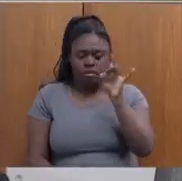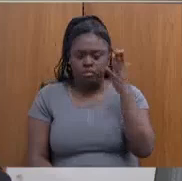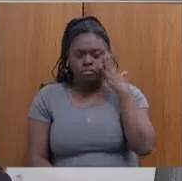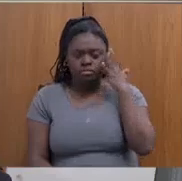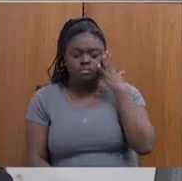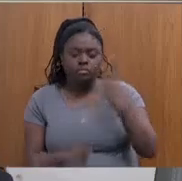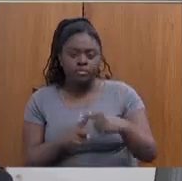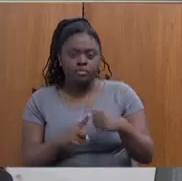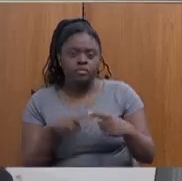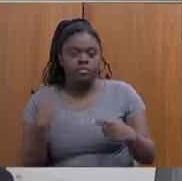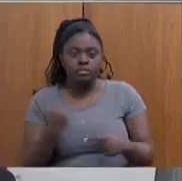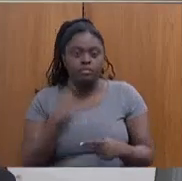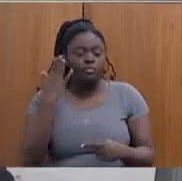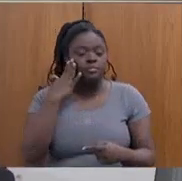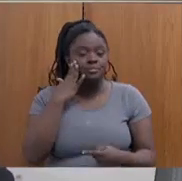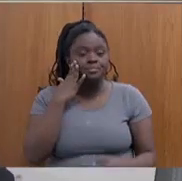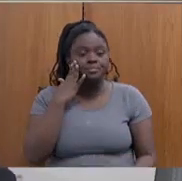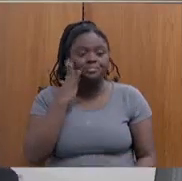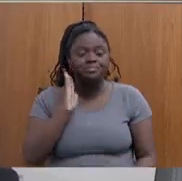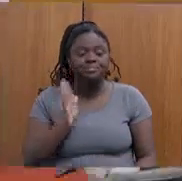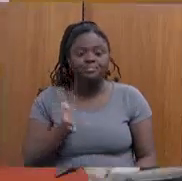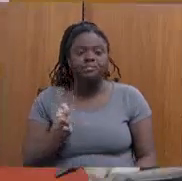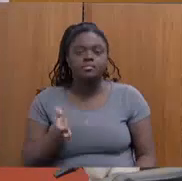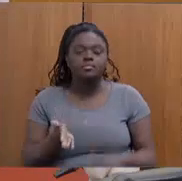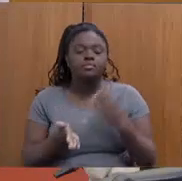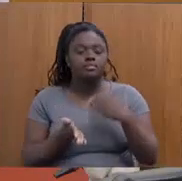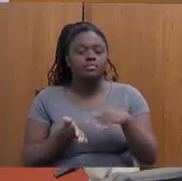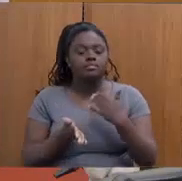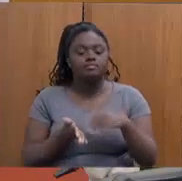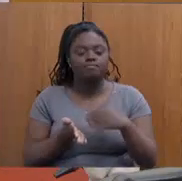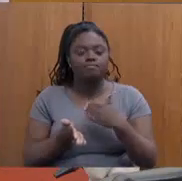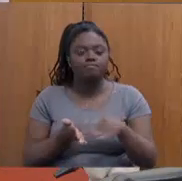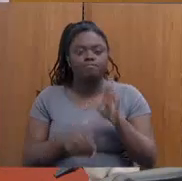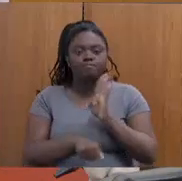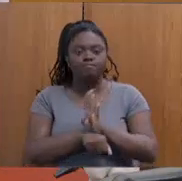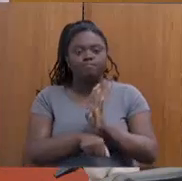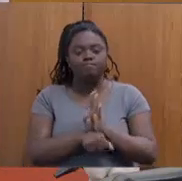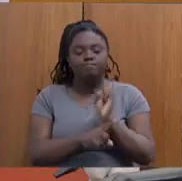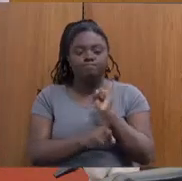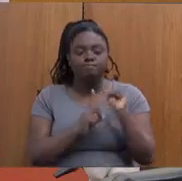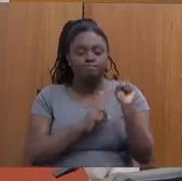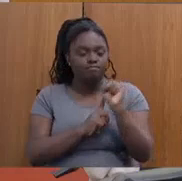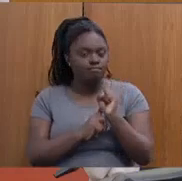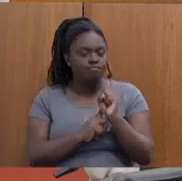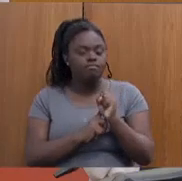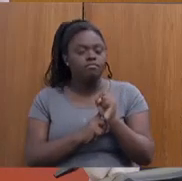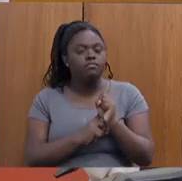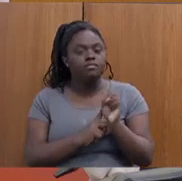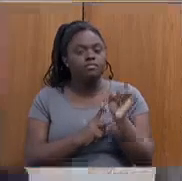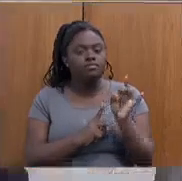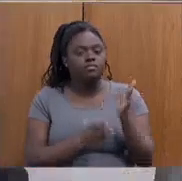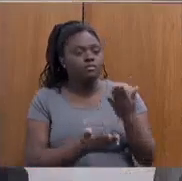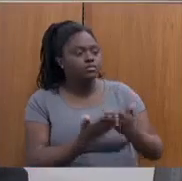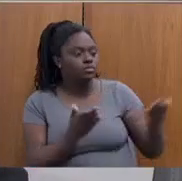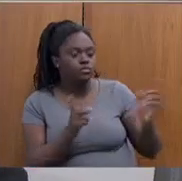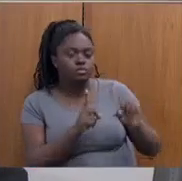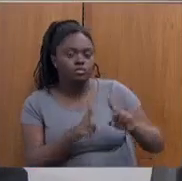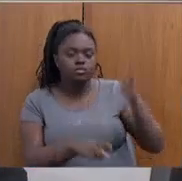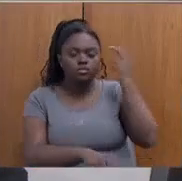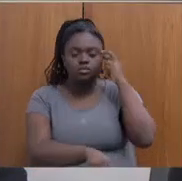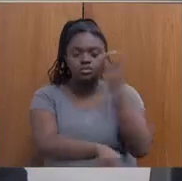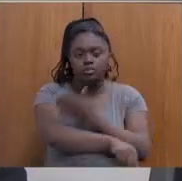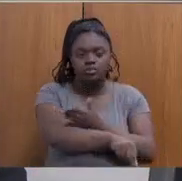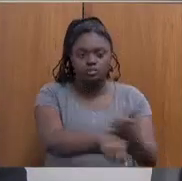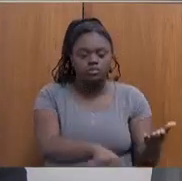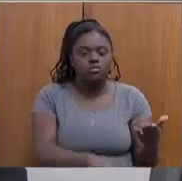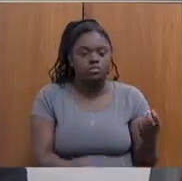Porque a gente sabe que normalmente as secretarias de assistência social só não perdem para cultura em número de